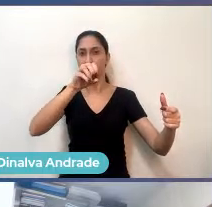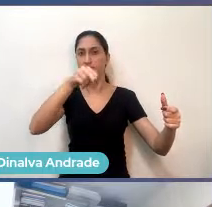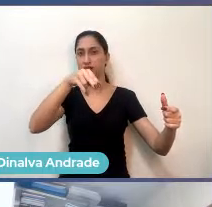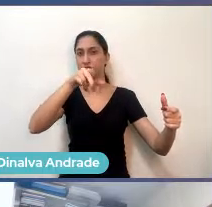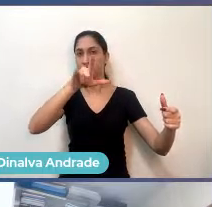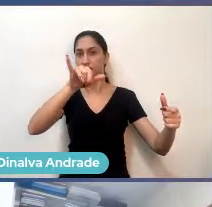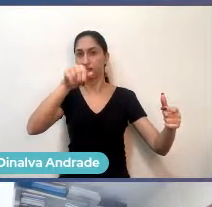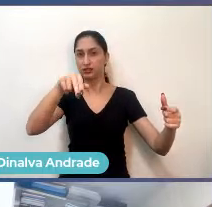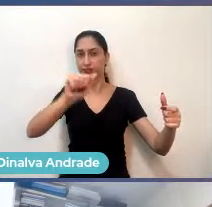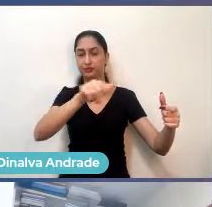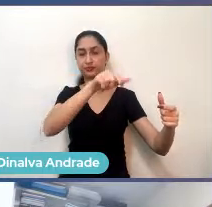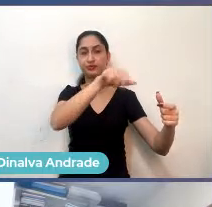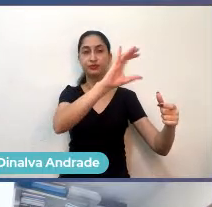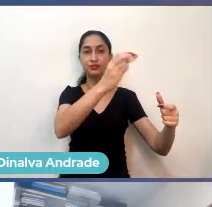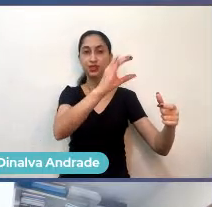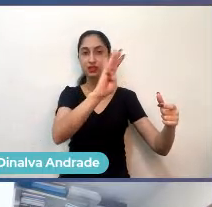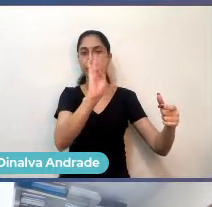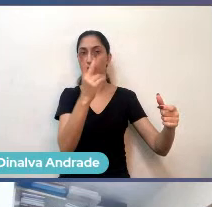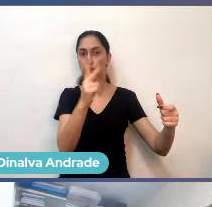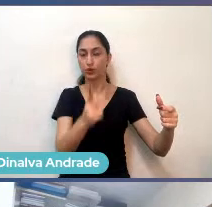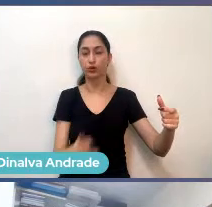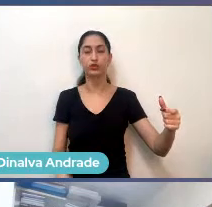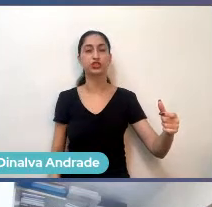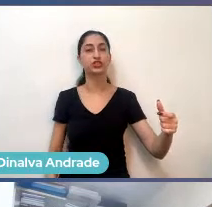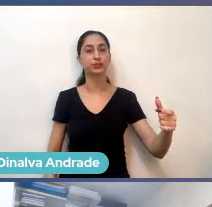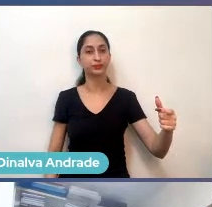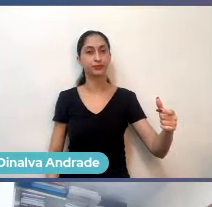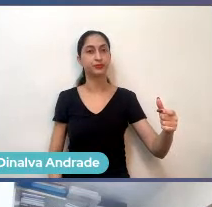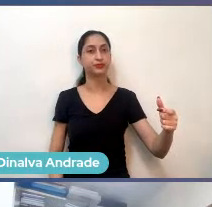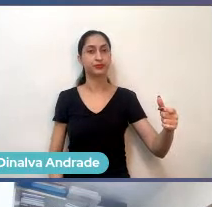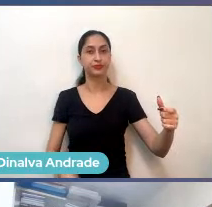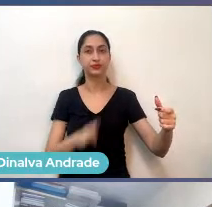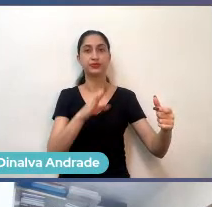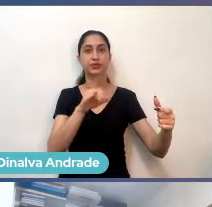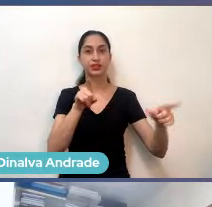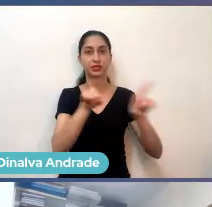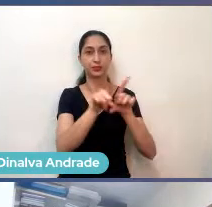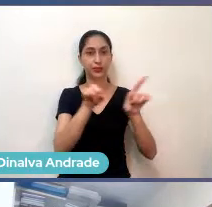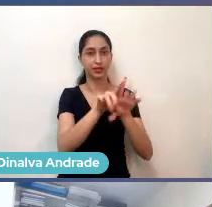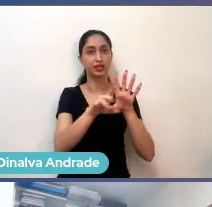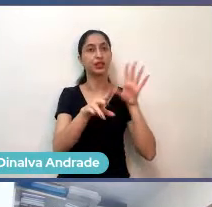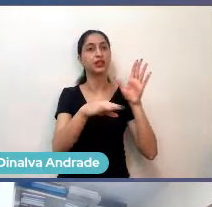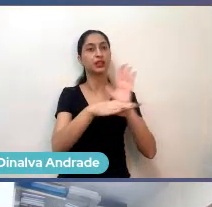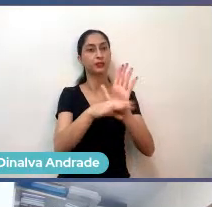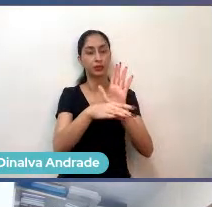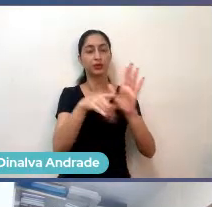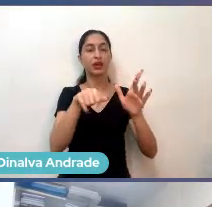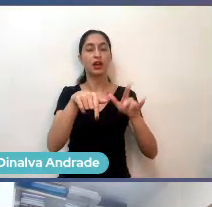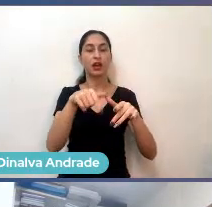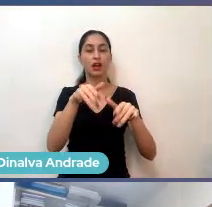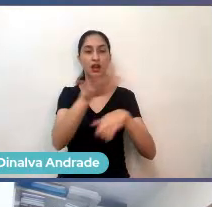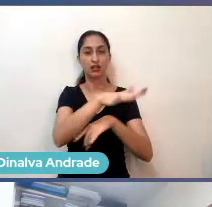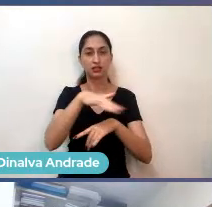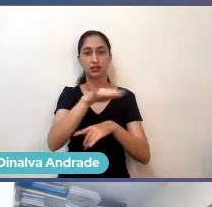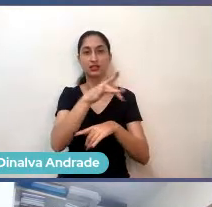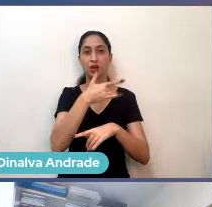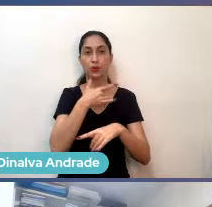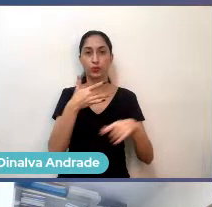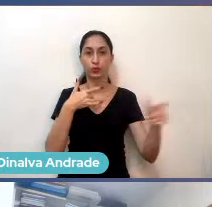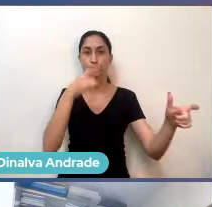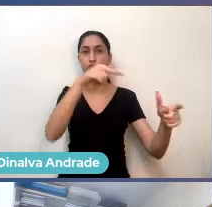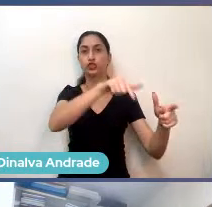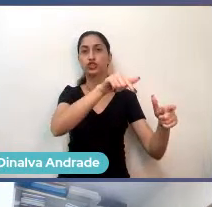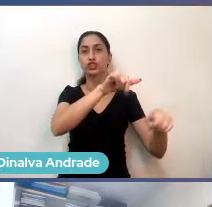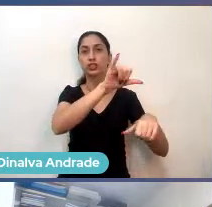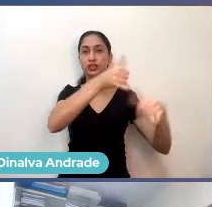biológicas, que vai dando um apoio dentro de agtech e animais, e como também na área de saúde, toda a área de química e